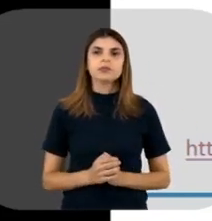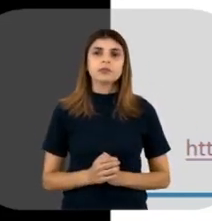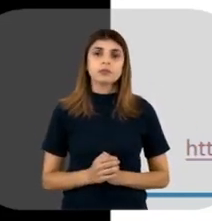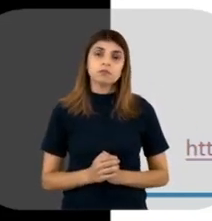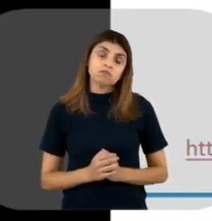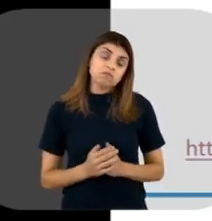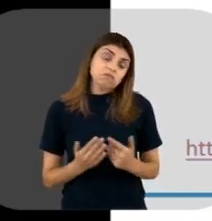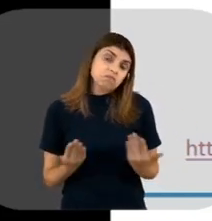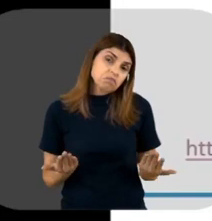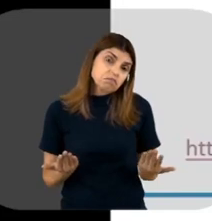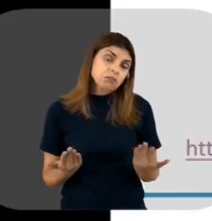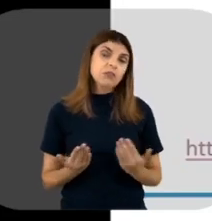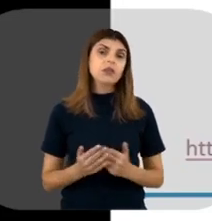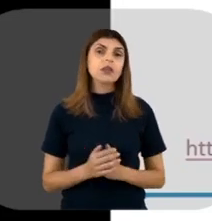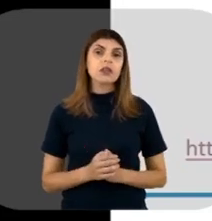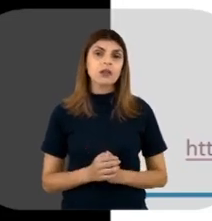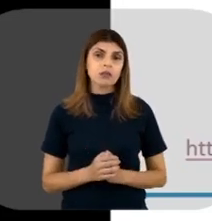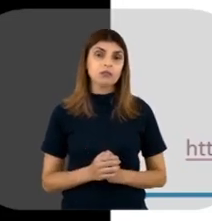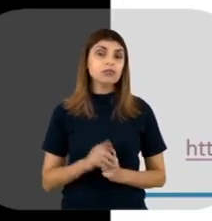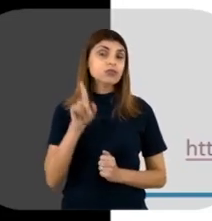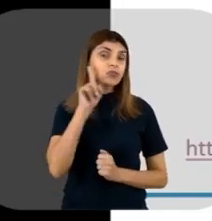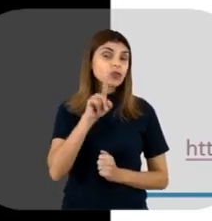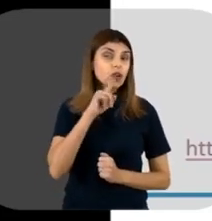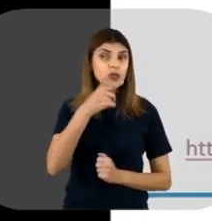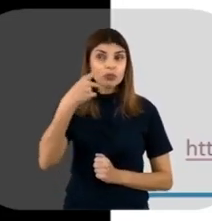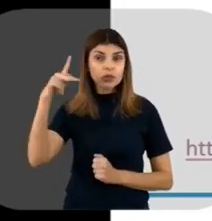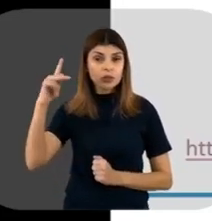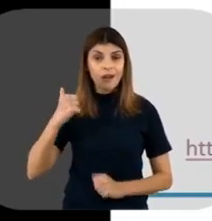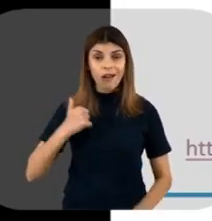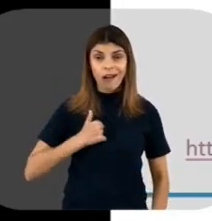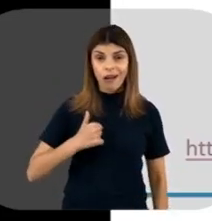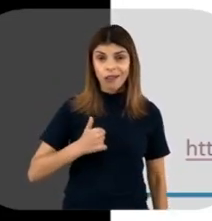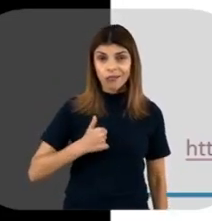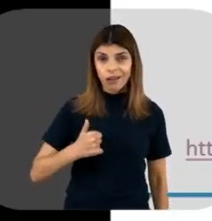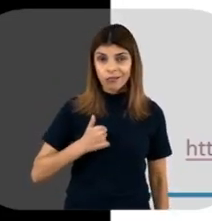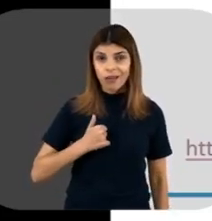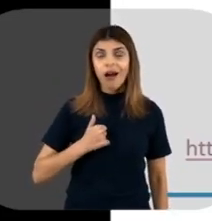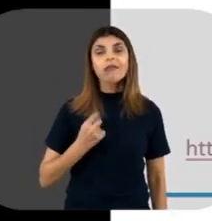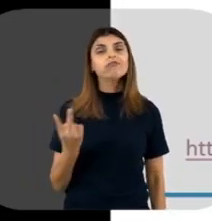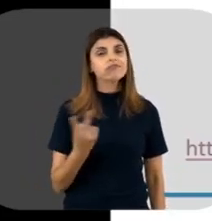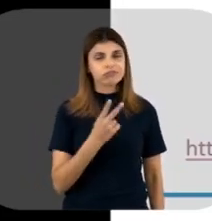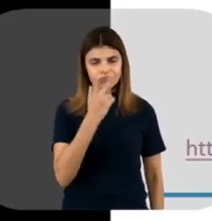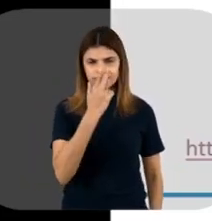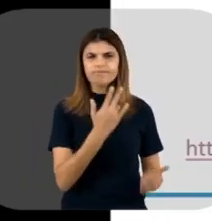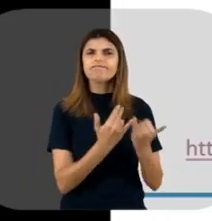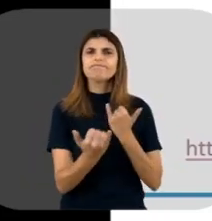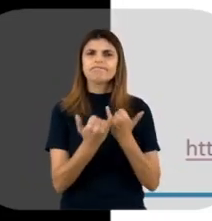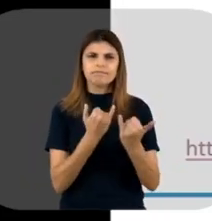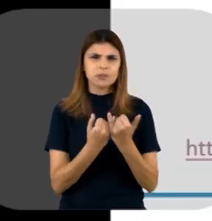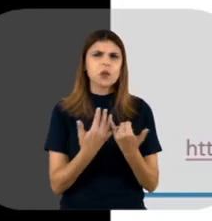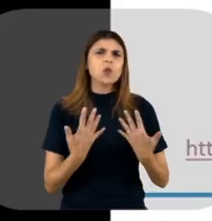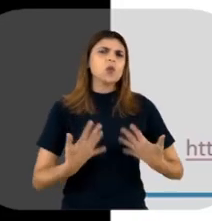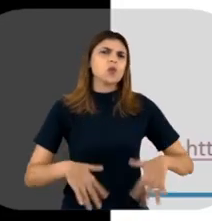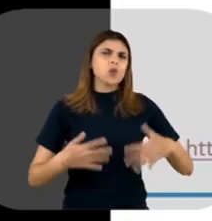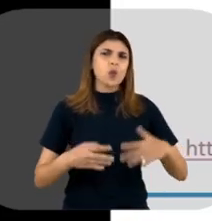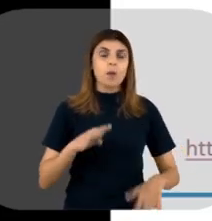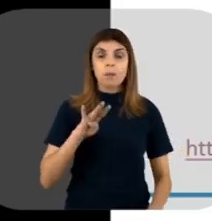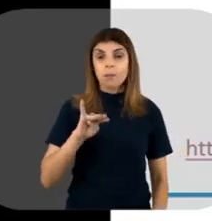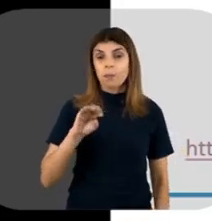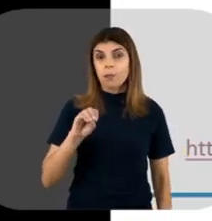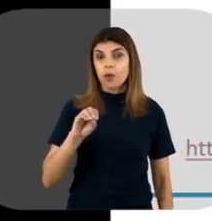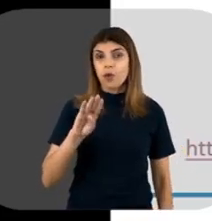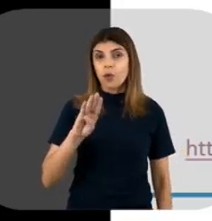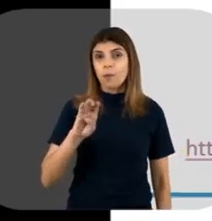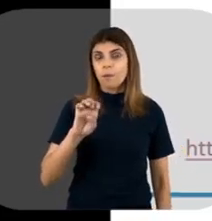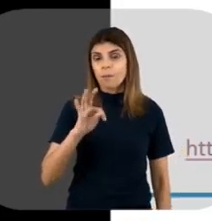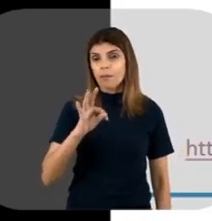né? Então, os Estados Unidos e Canadá, eles têm muitos biosimilares